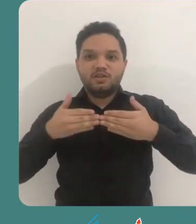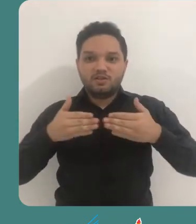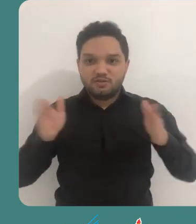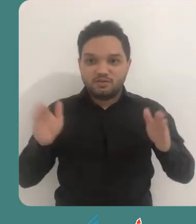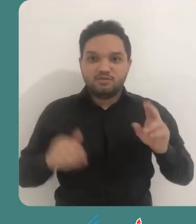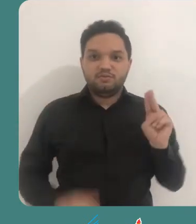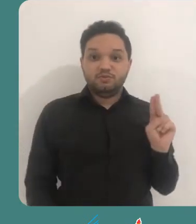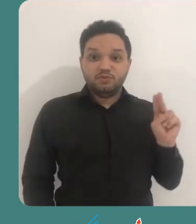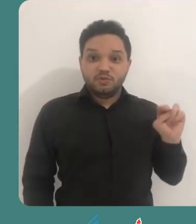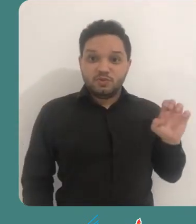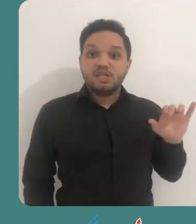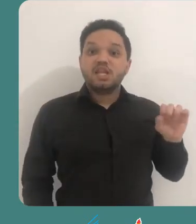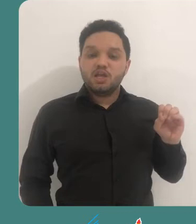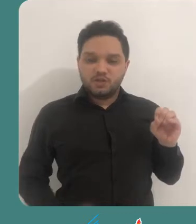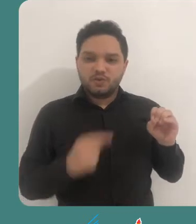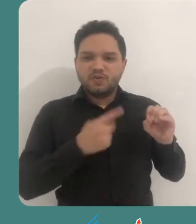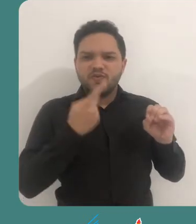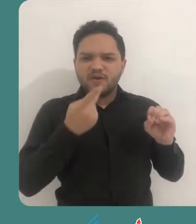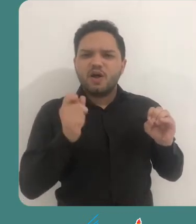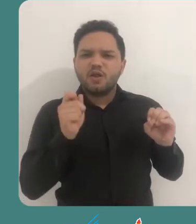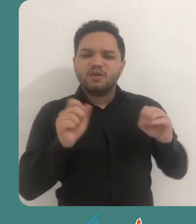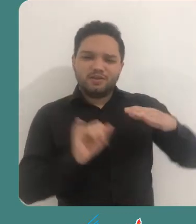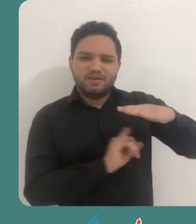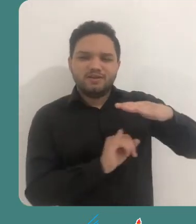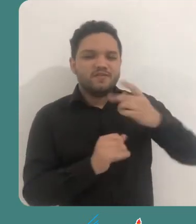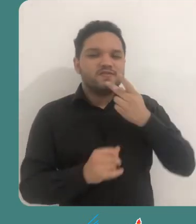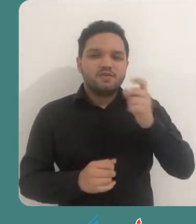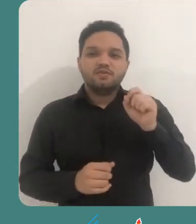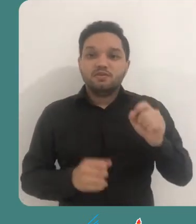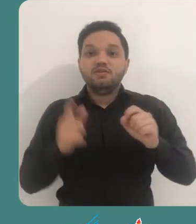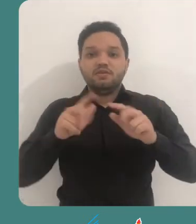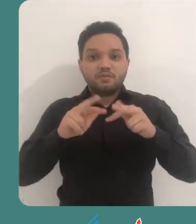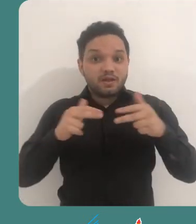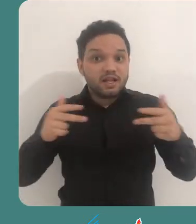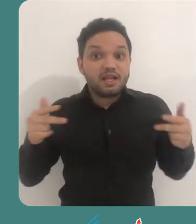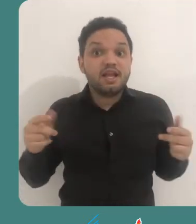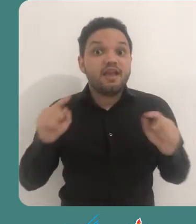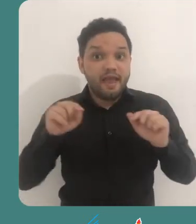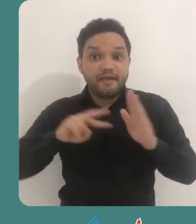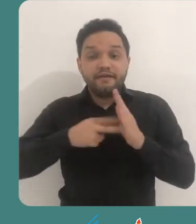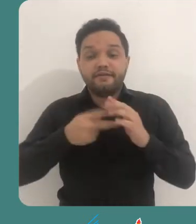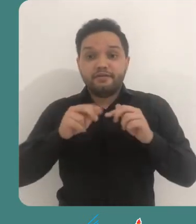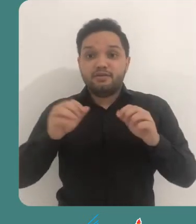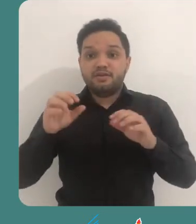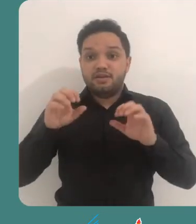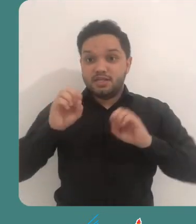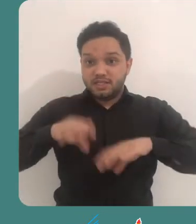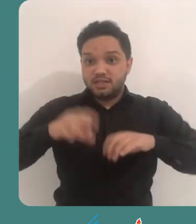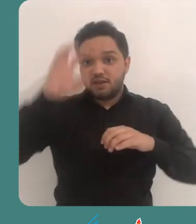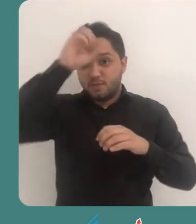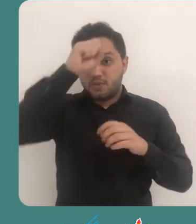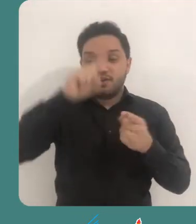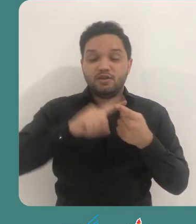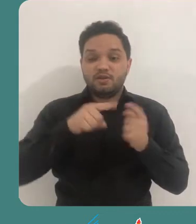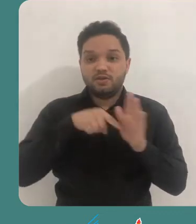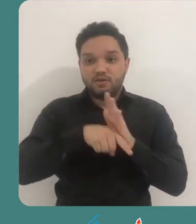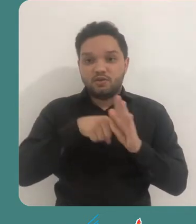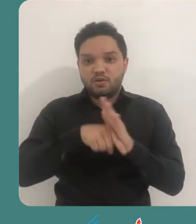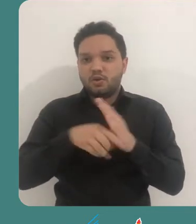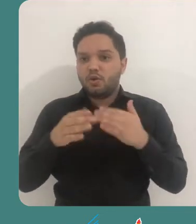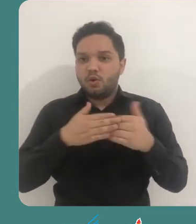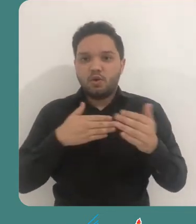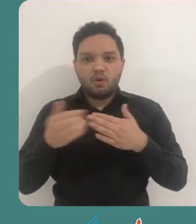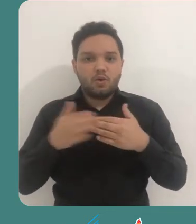Segundo a Unesco, recursos educacionais abertos, ou REA, são materiais de ensino, aprendizagem e